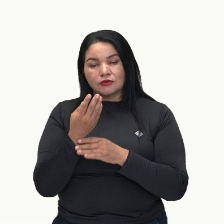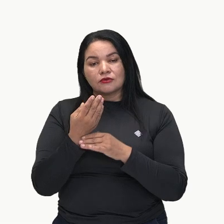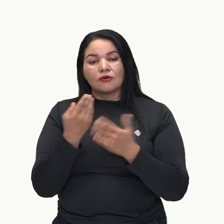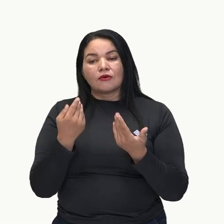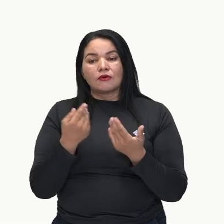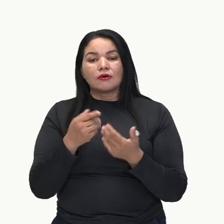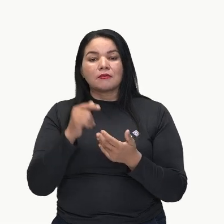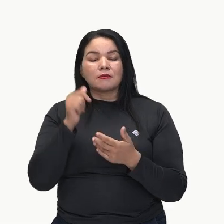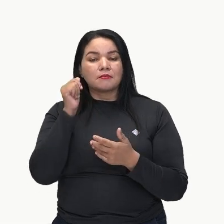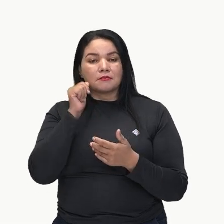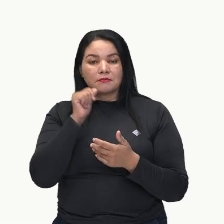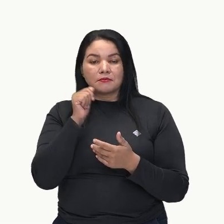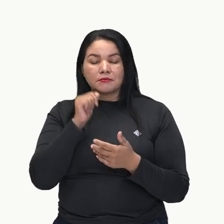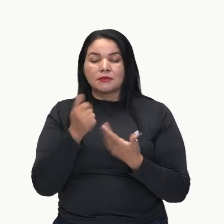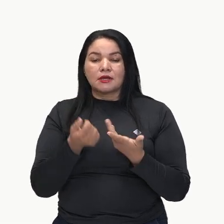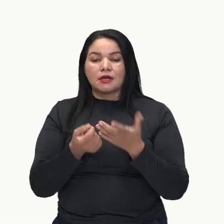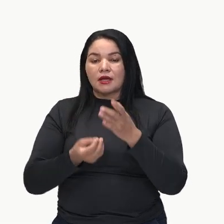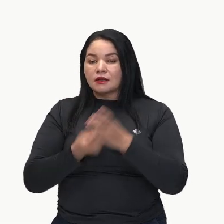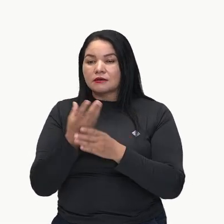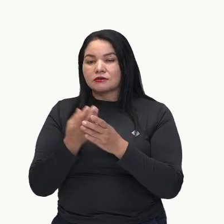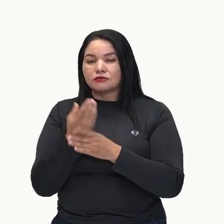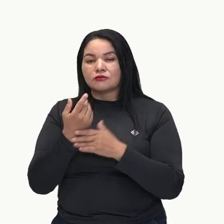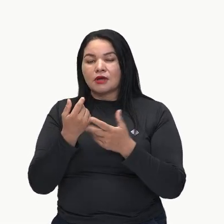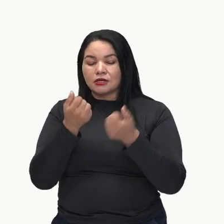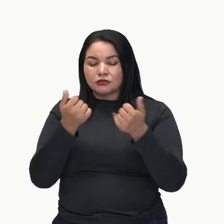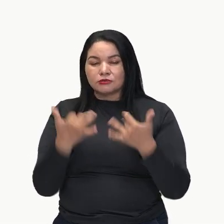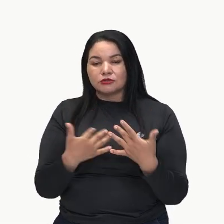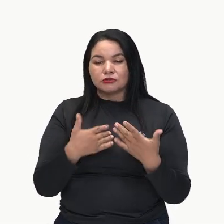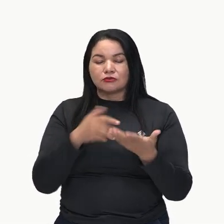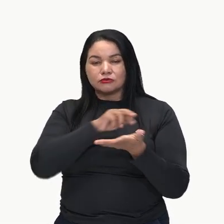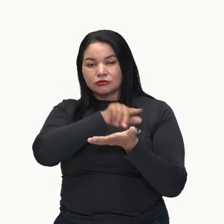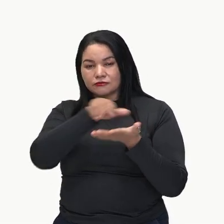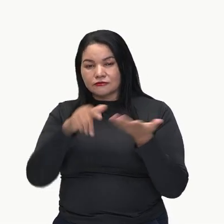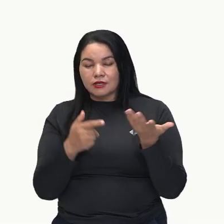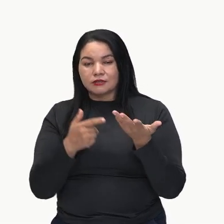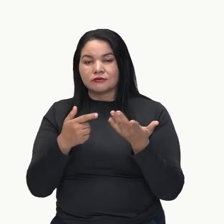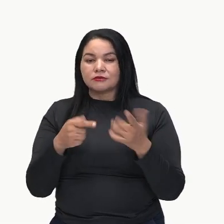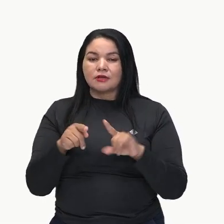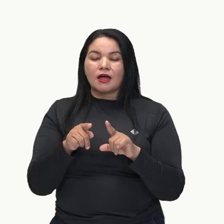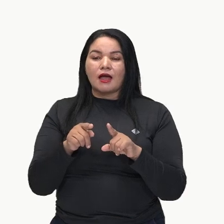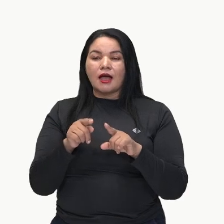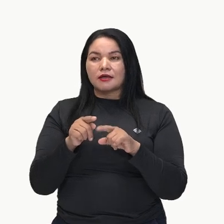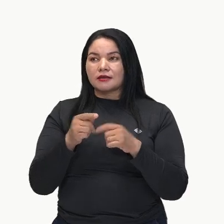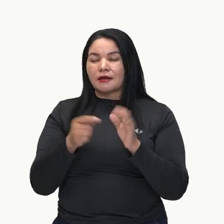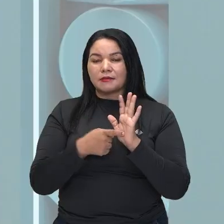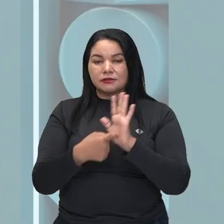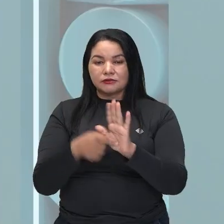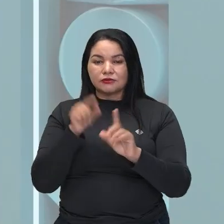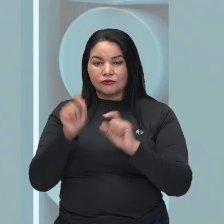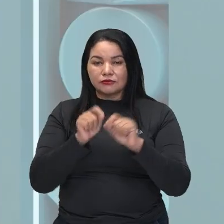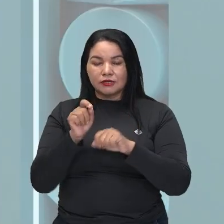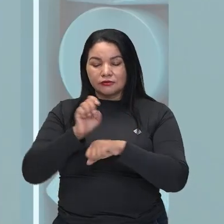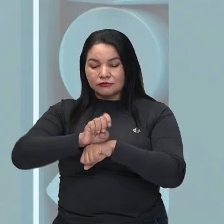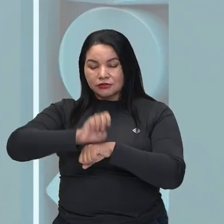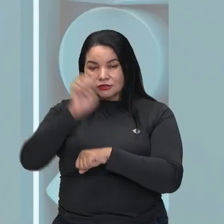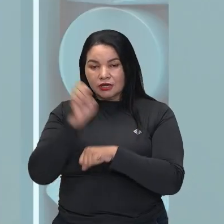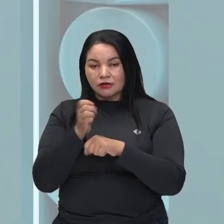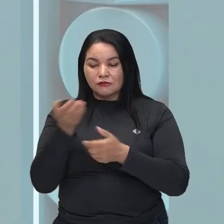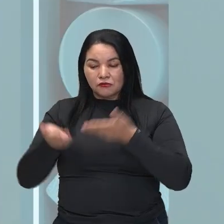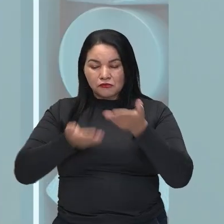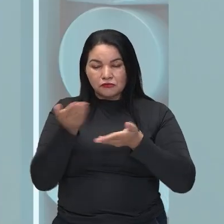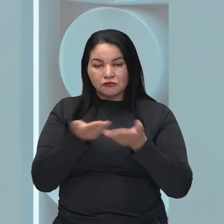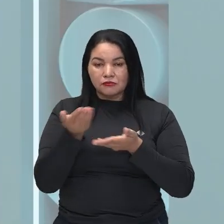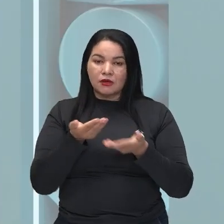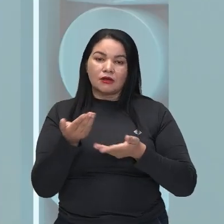há problemas com o Estado brasileiro, que não cuida, certo? Que não tem um cuidado efetivo